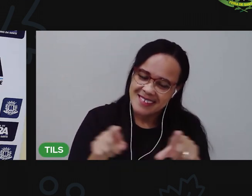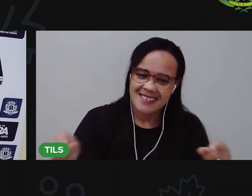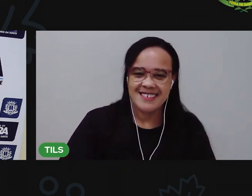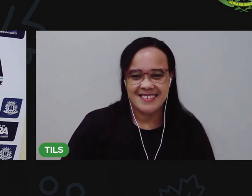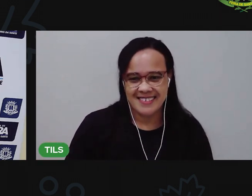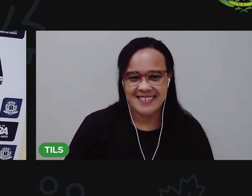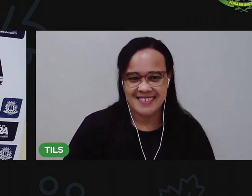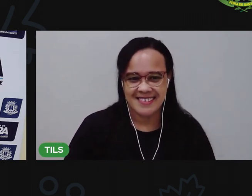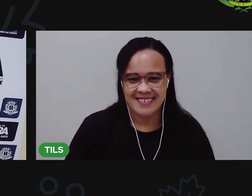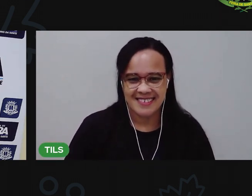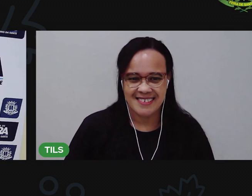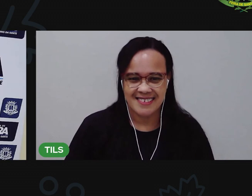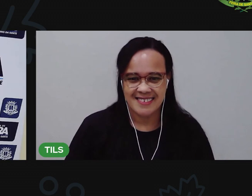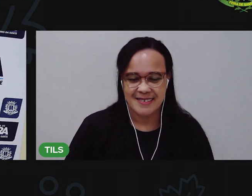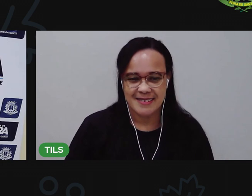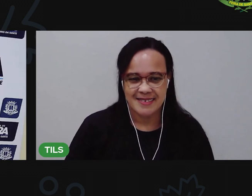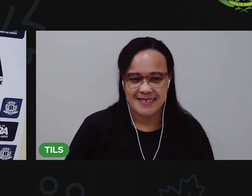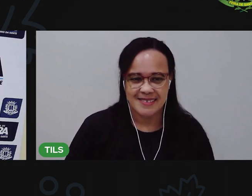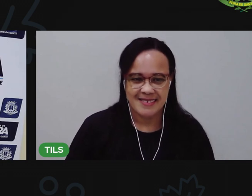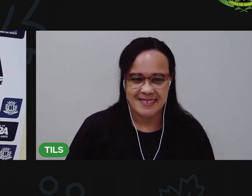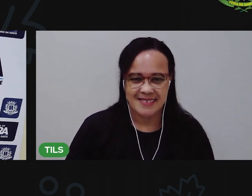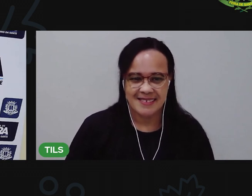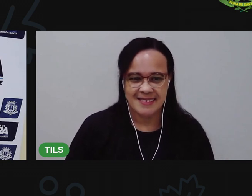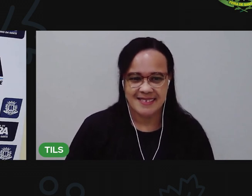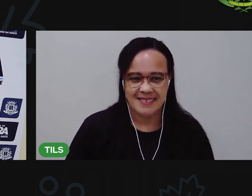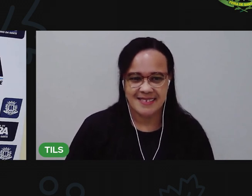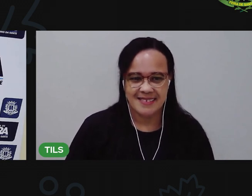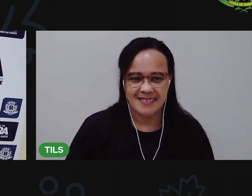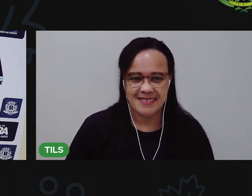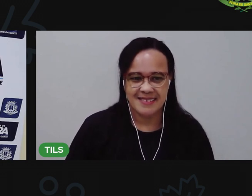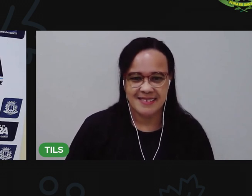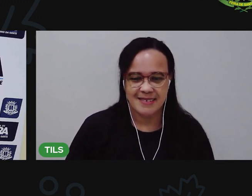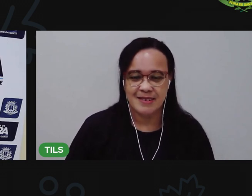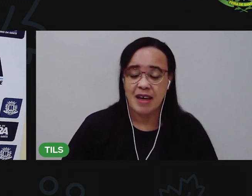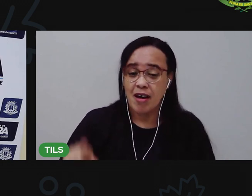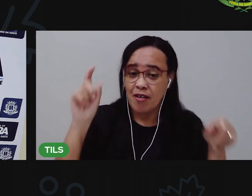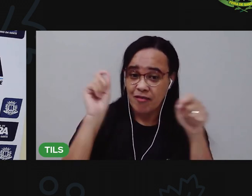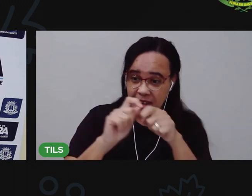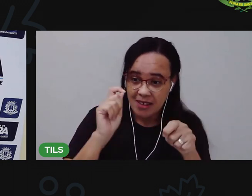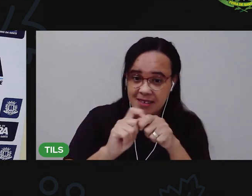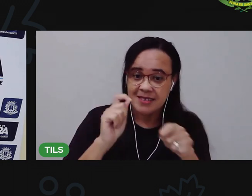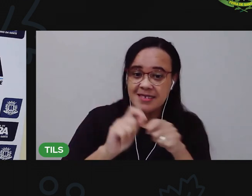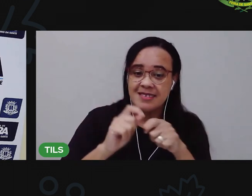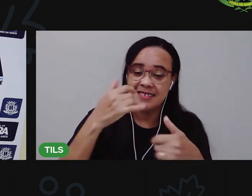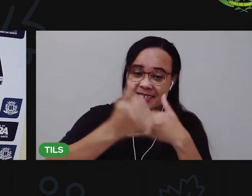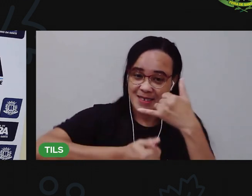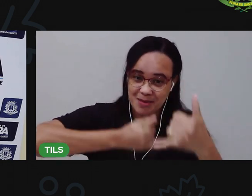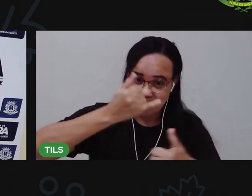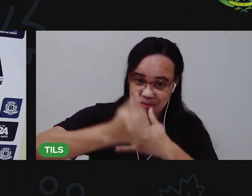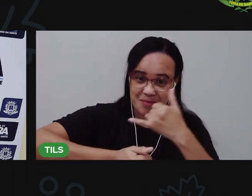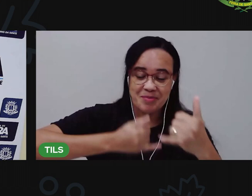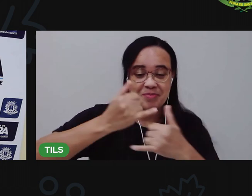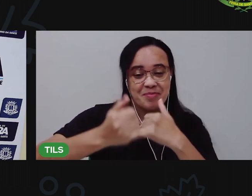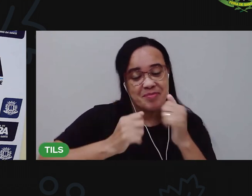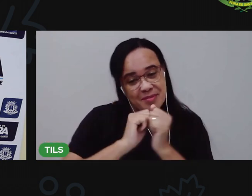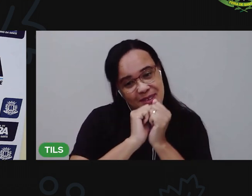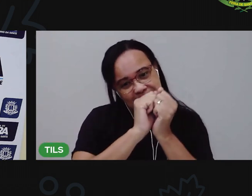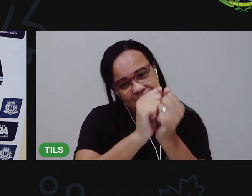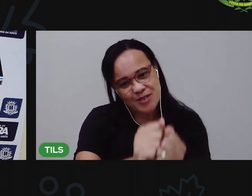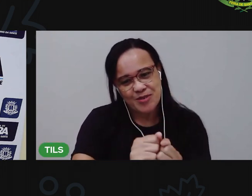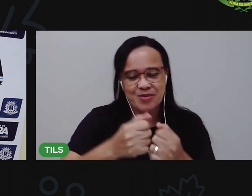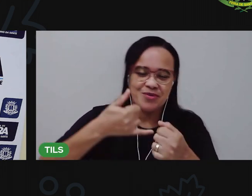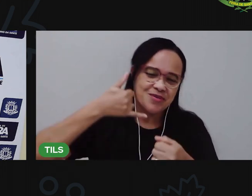aprendendo a a confeccionar né esse brinquedo esse